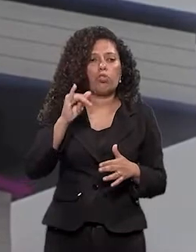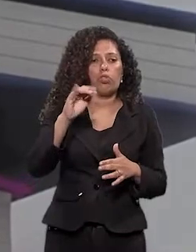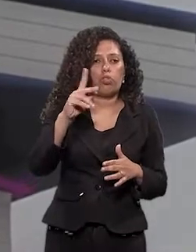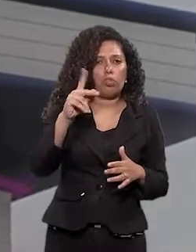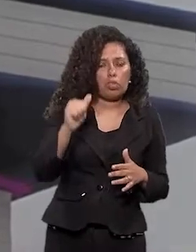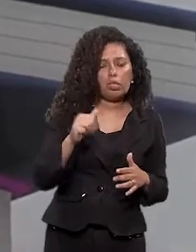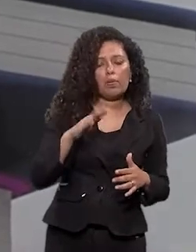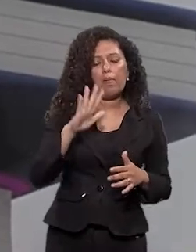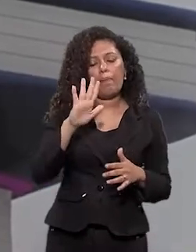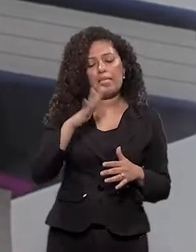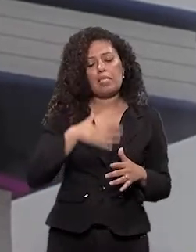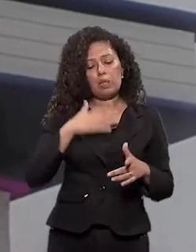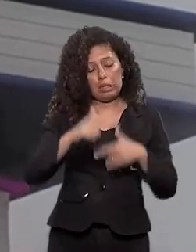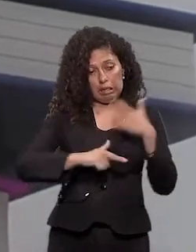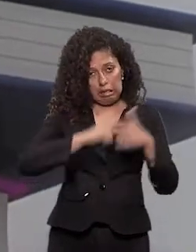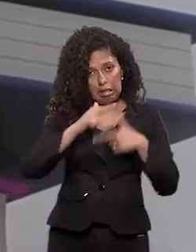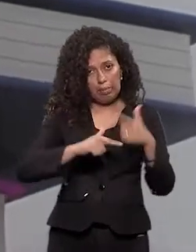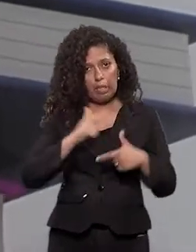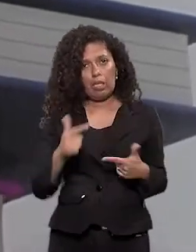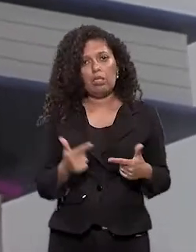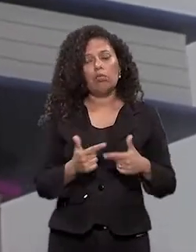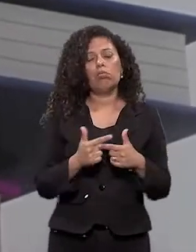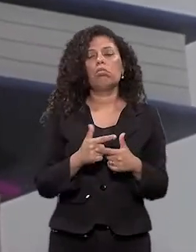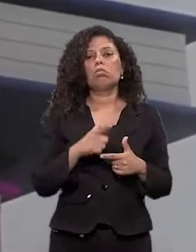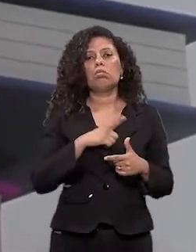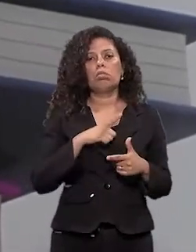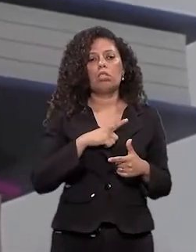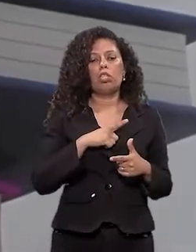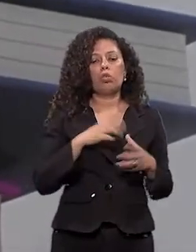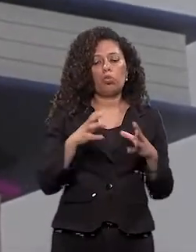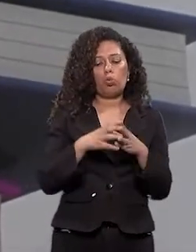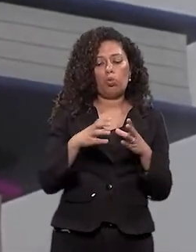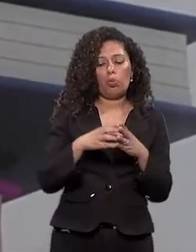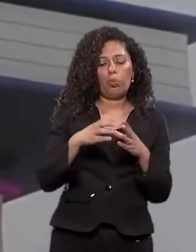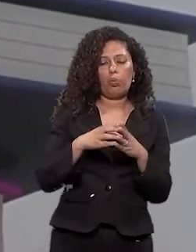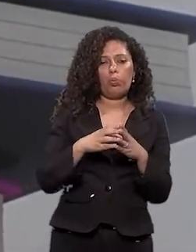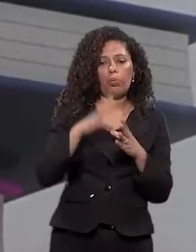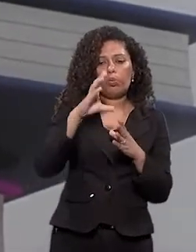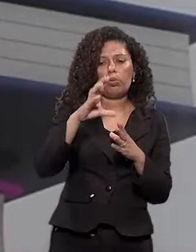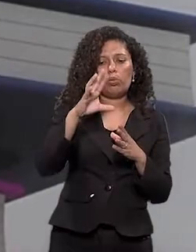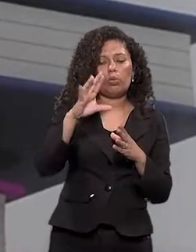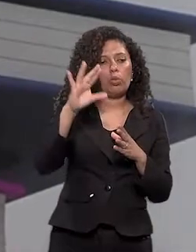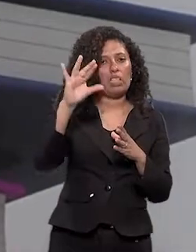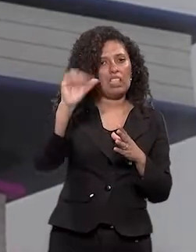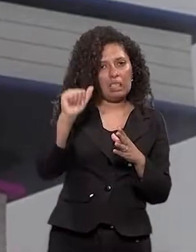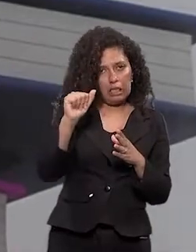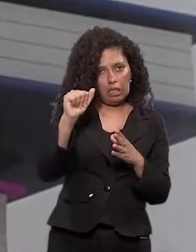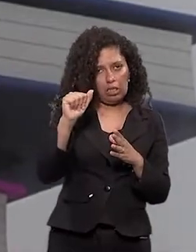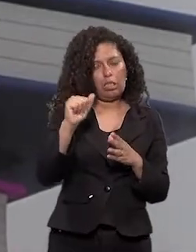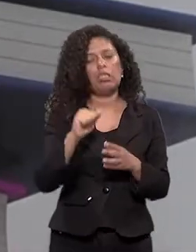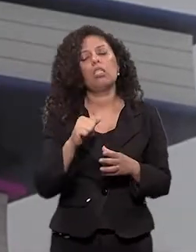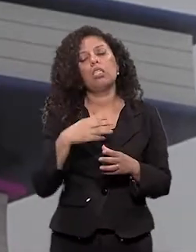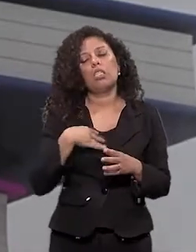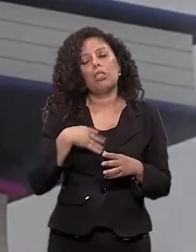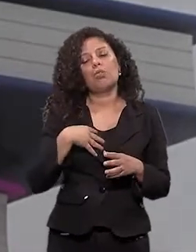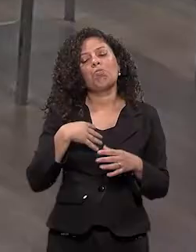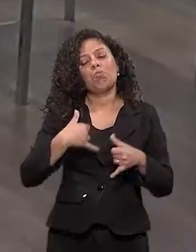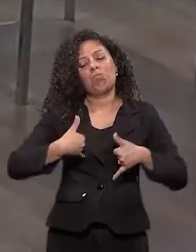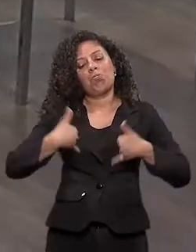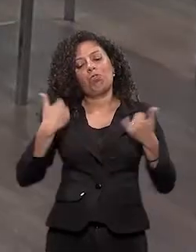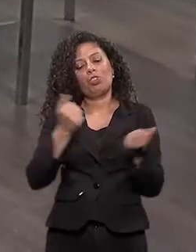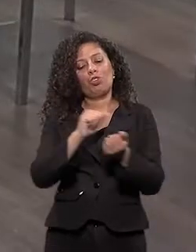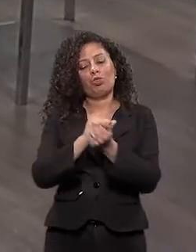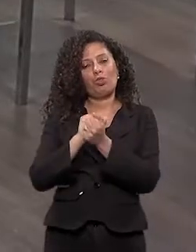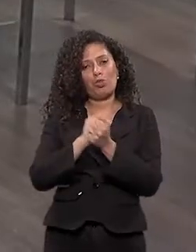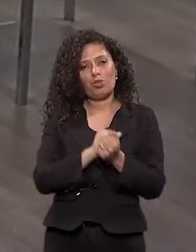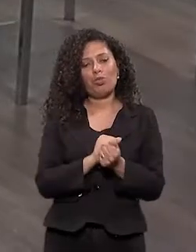grupo, eu toco num grupo, chamado Cria, que a gente foi finalista do Prêmio da Música e tal, que um grupo que eu tenho muito orgulho, muita necessidade de